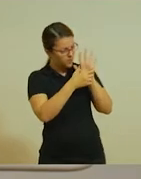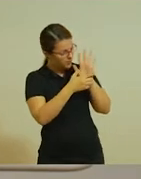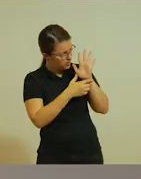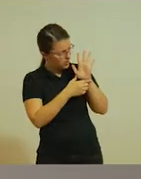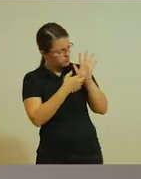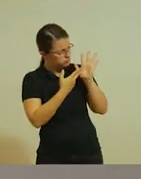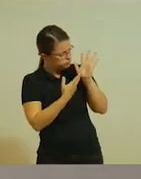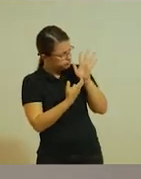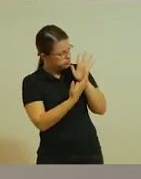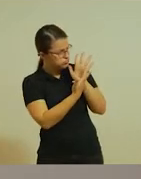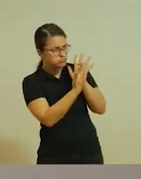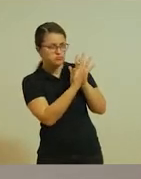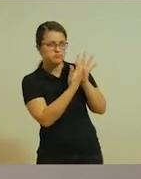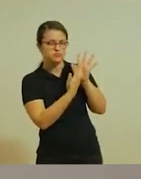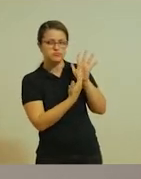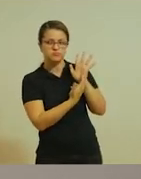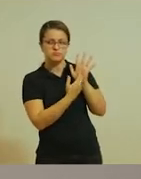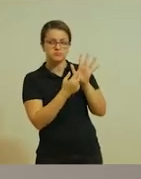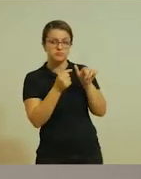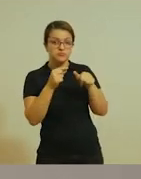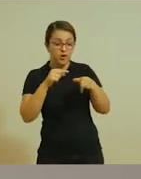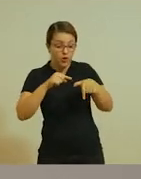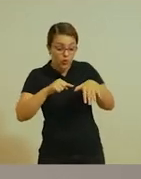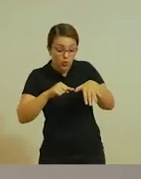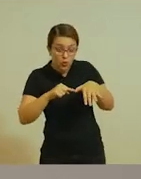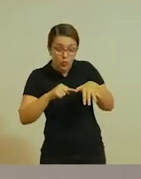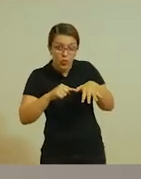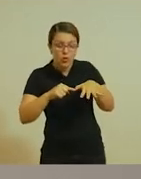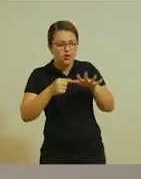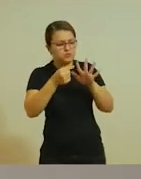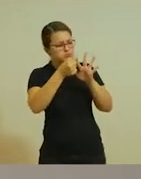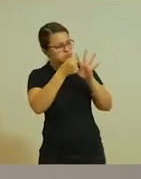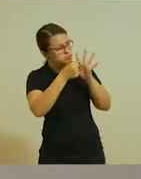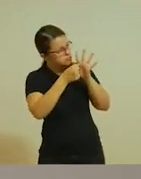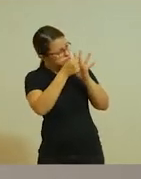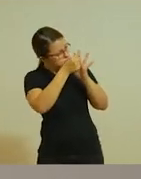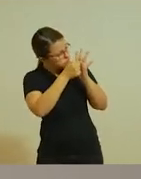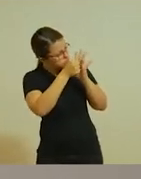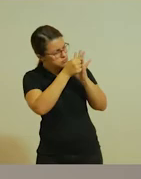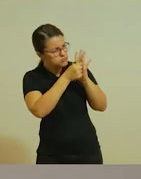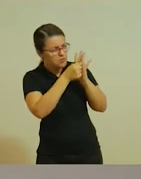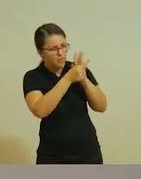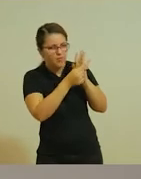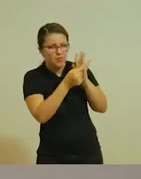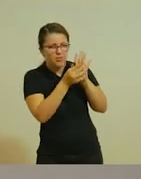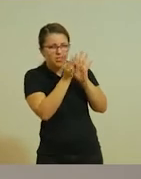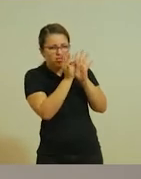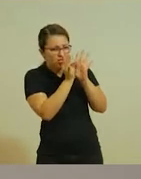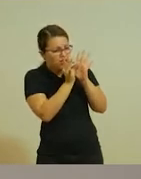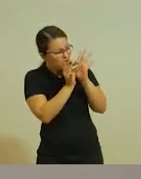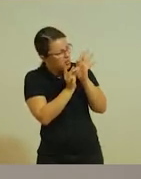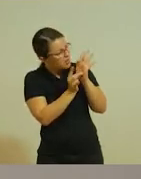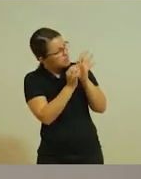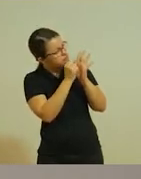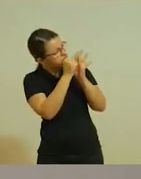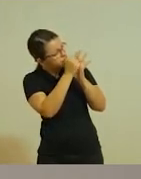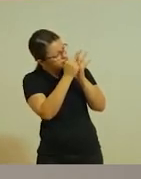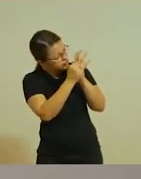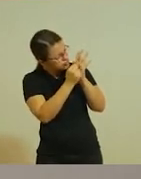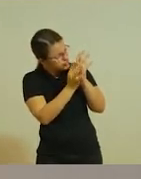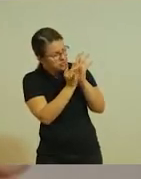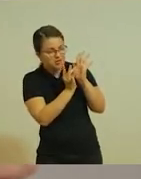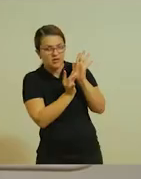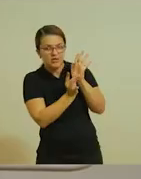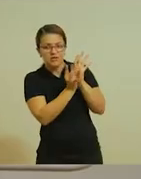aonde ele dava ênfase, nas unhas, nos dedos, até mesmo nos detalhes que apareciam por aqui,